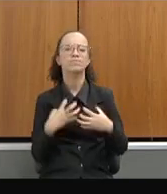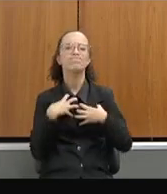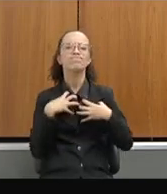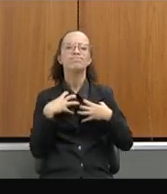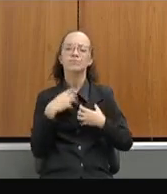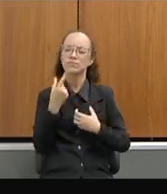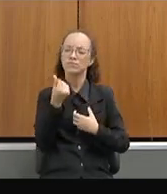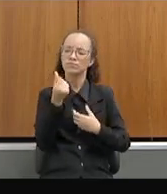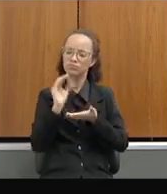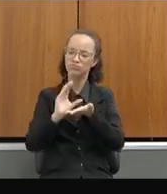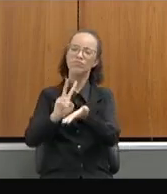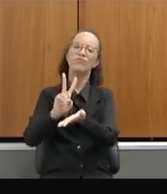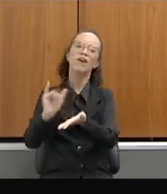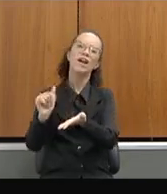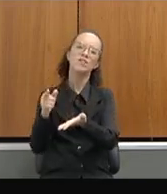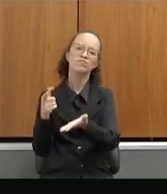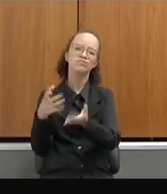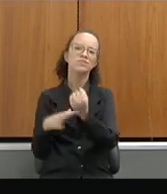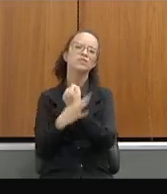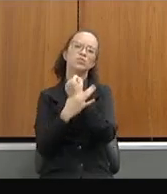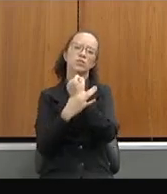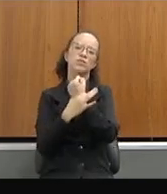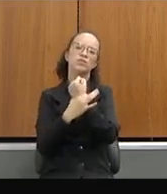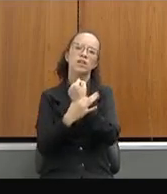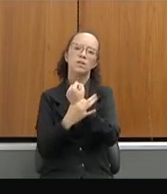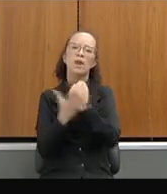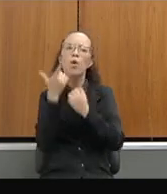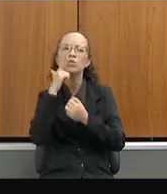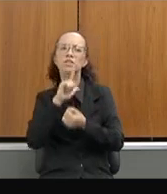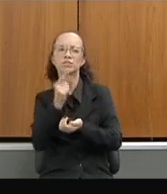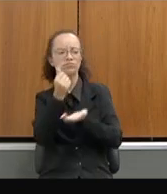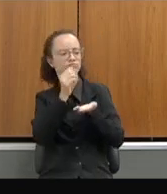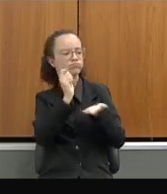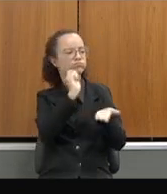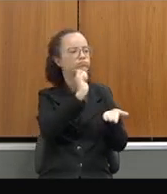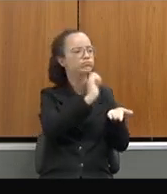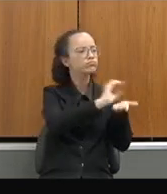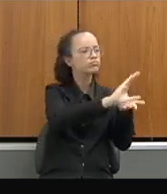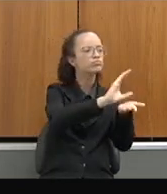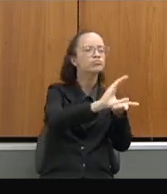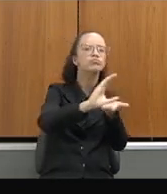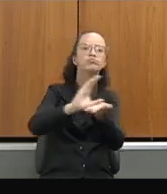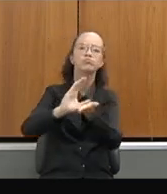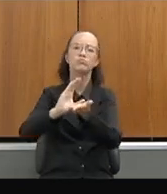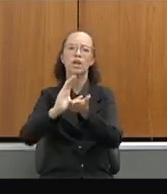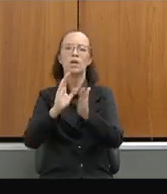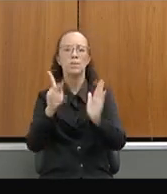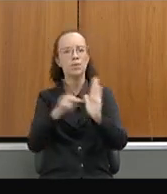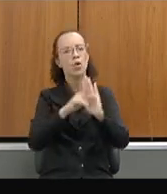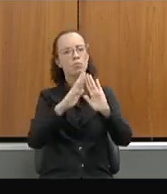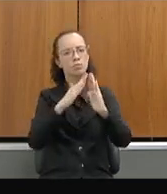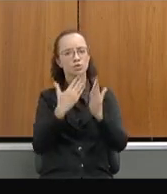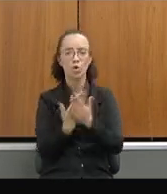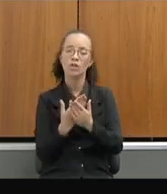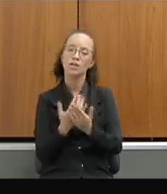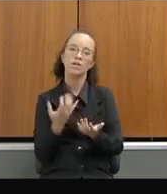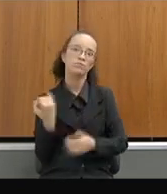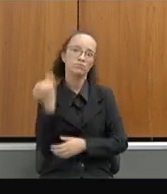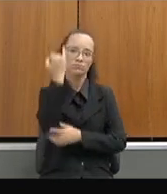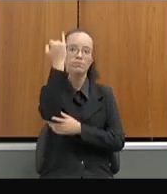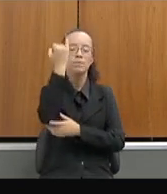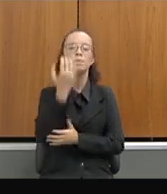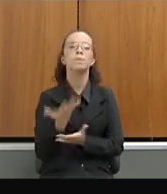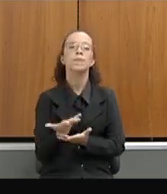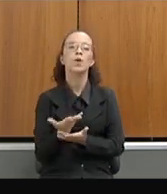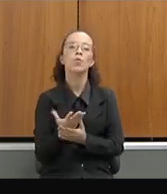dinheiro irá cair na conta para que ele possa investir no aconchego, no acolhimento da sua escola, que isso é muito importante. Então, trago